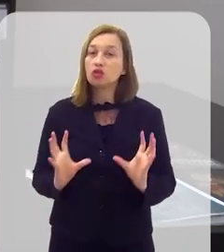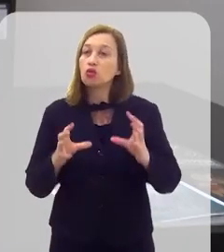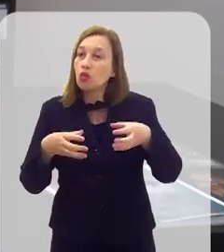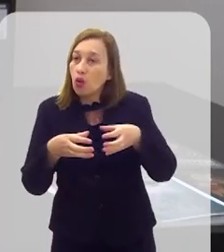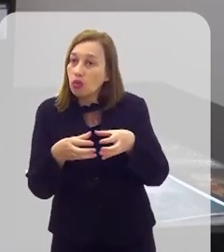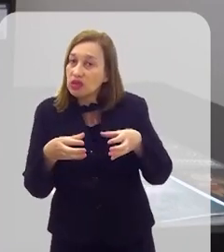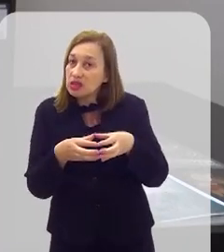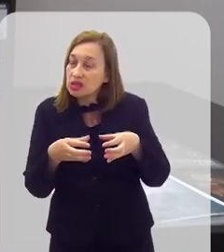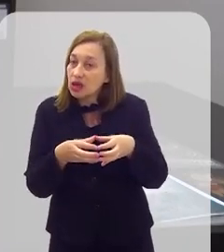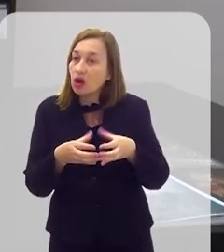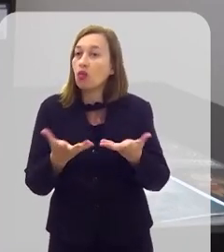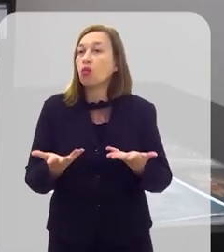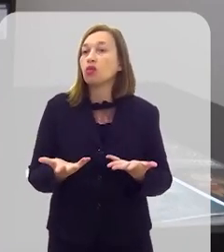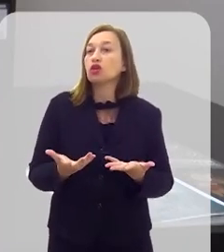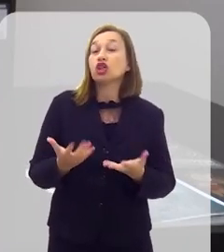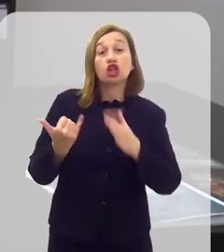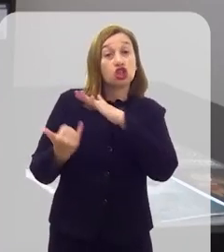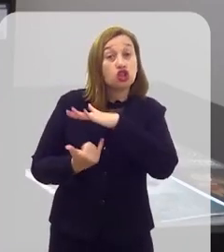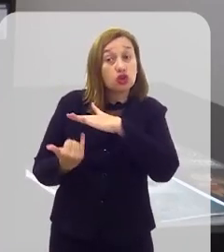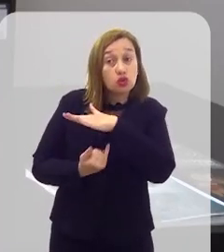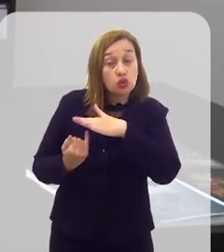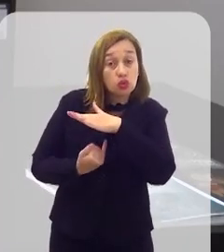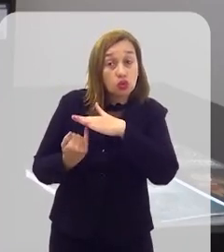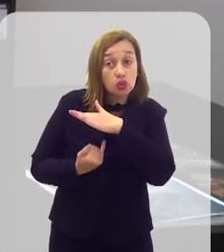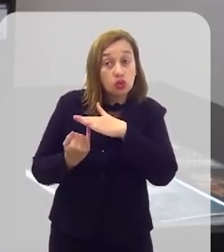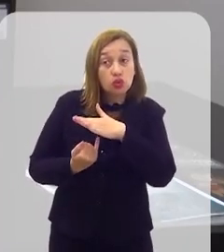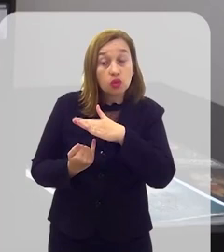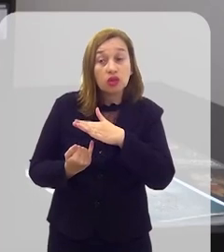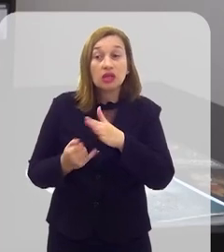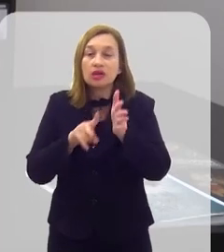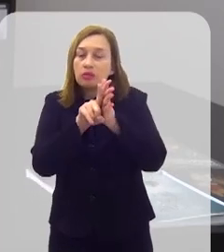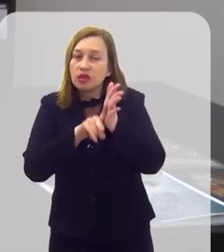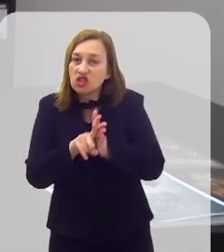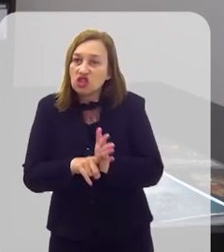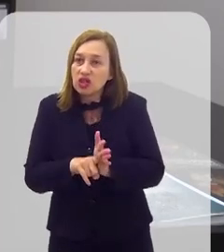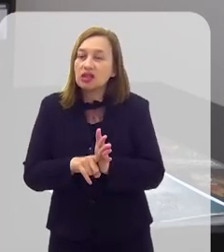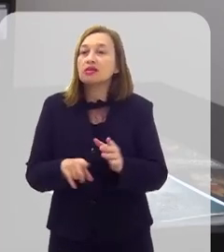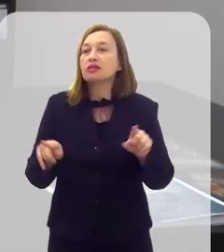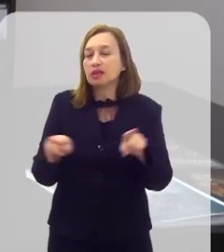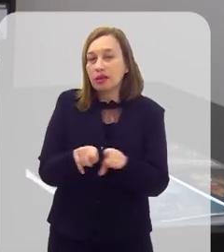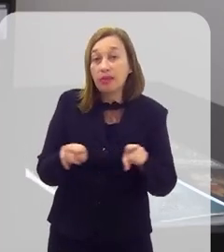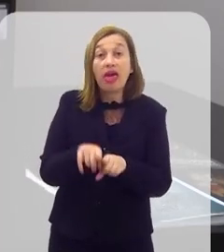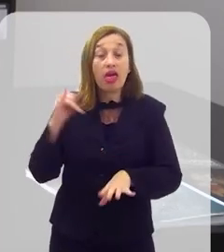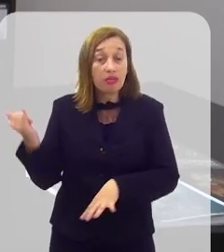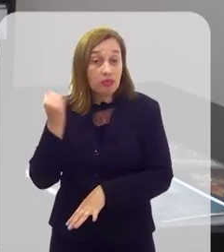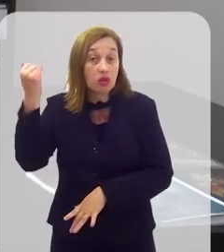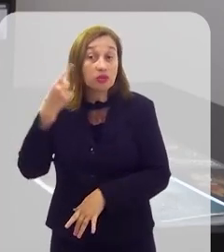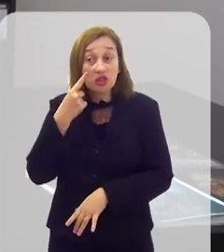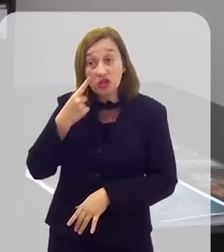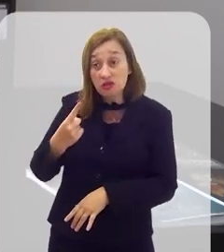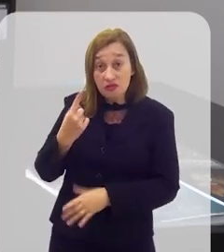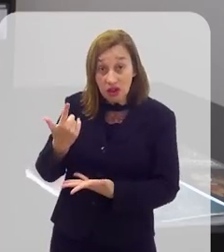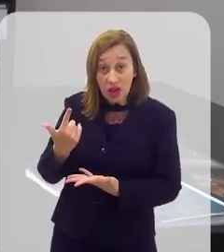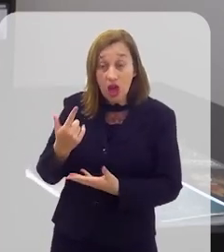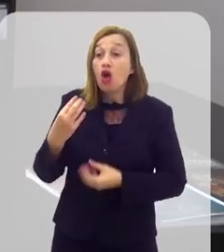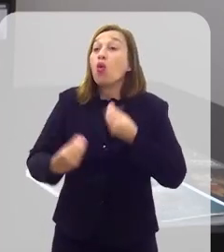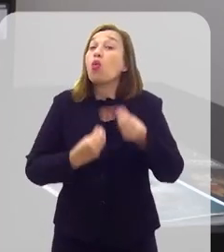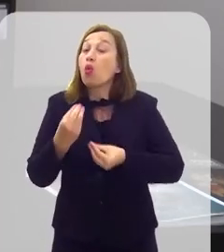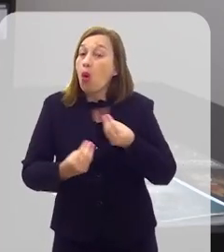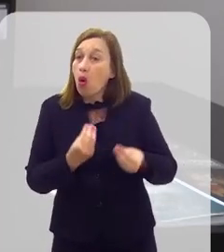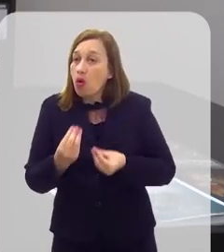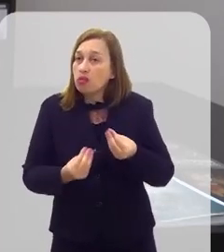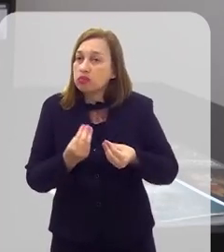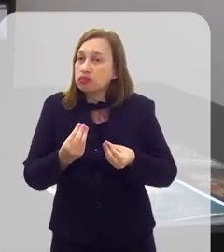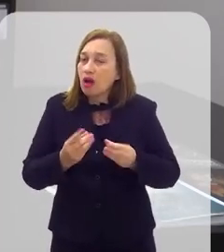presidentes de comissões de institutos que fomentam pesquisa também. Então tudo isso é importante para a gente